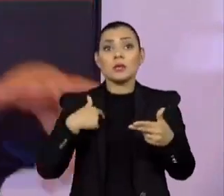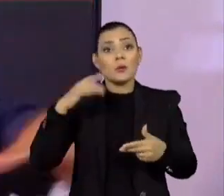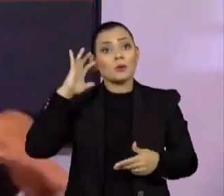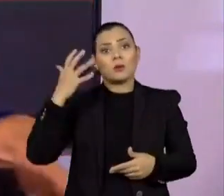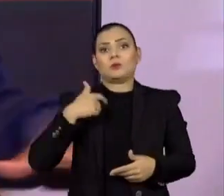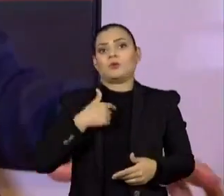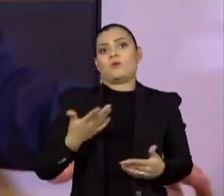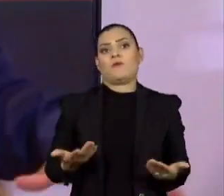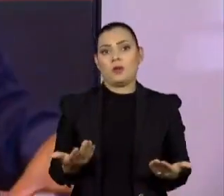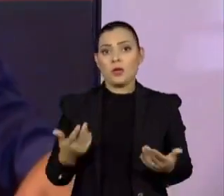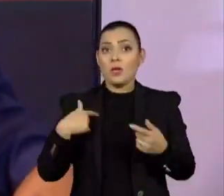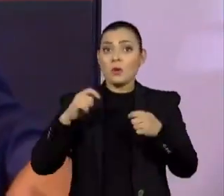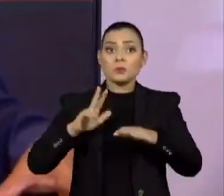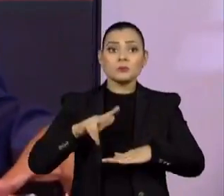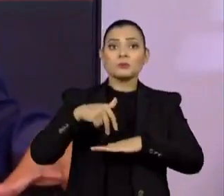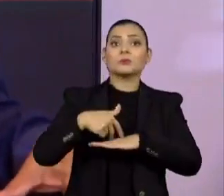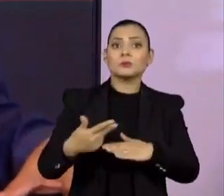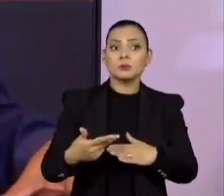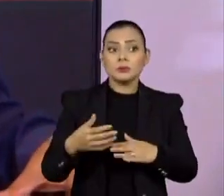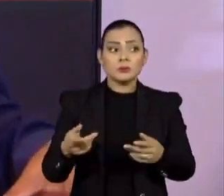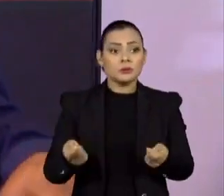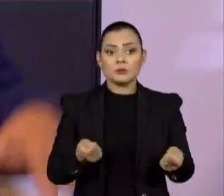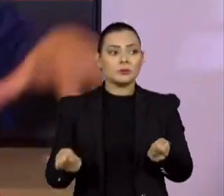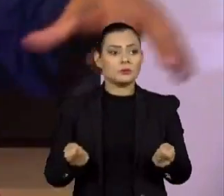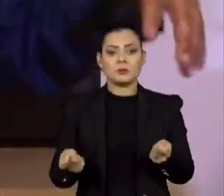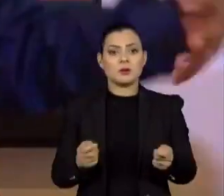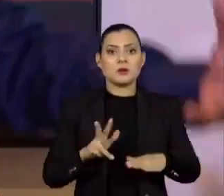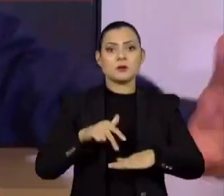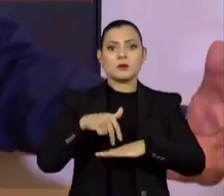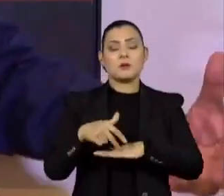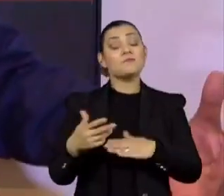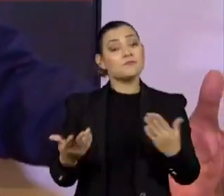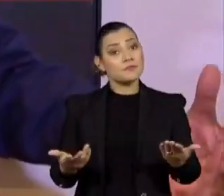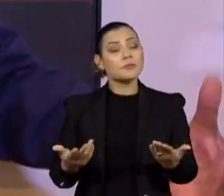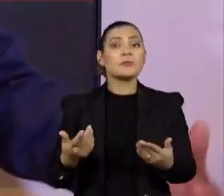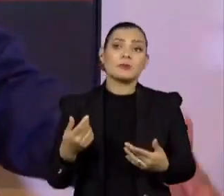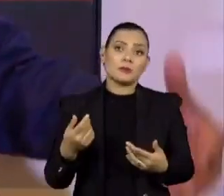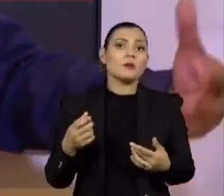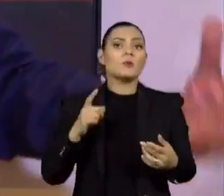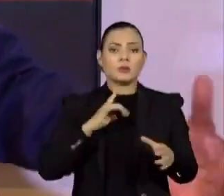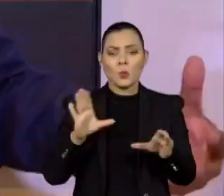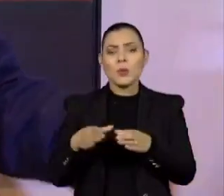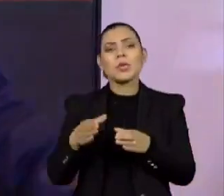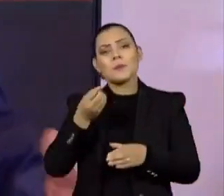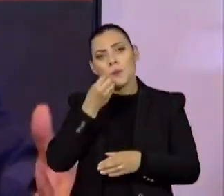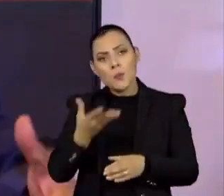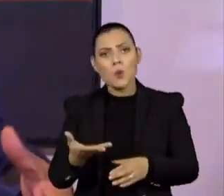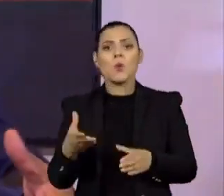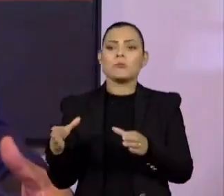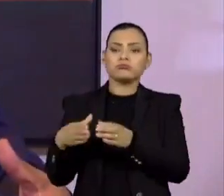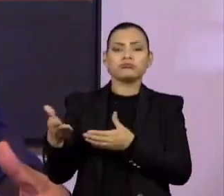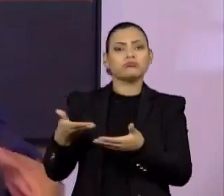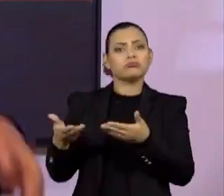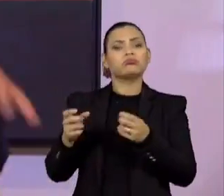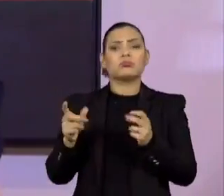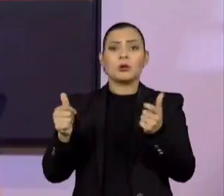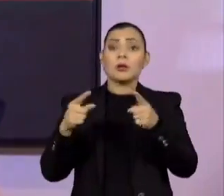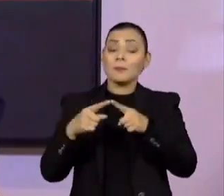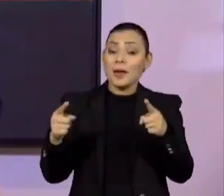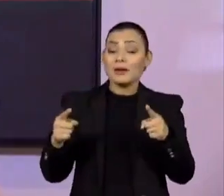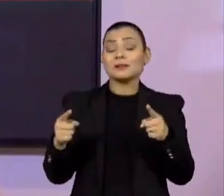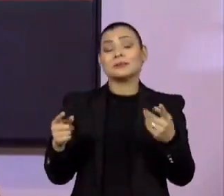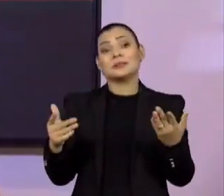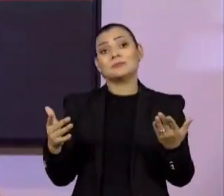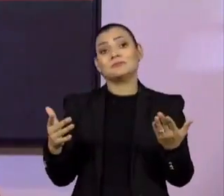resolver sou eu, eu que tenho que me posicionar ali, embora eu tenha uma boa equipe por trás e tal, mas